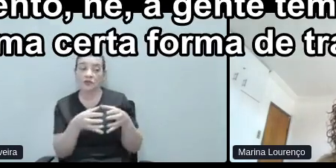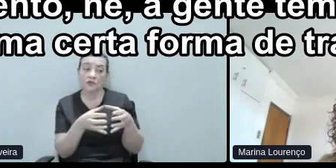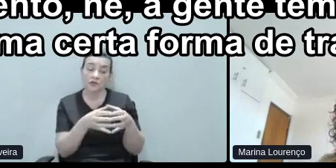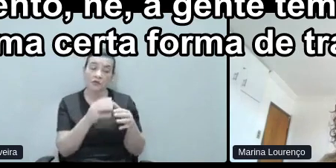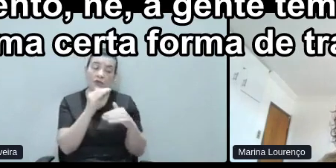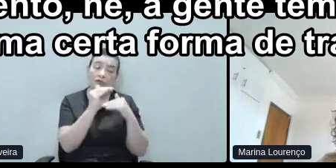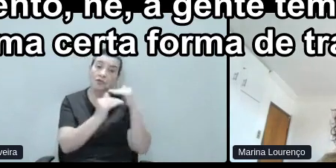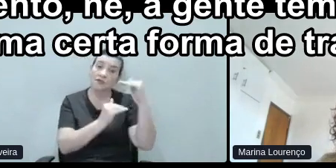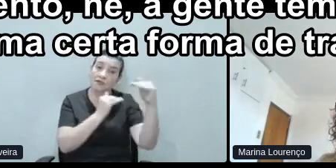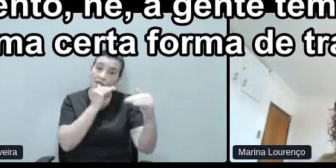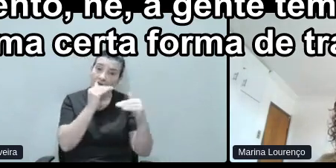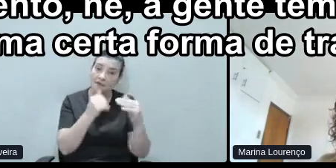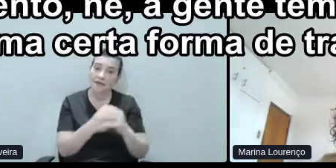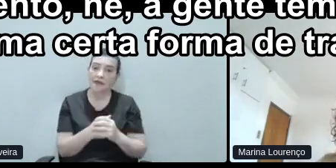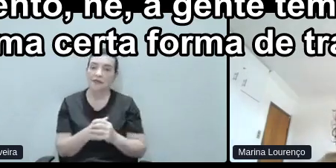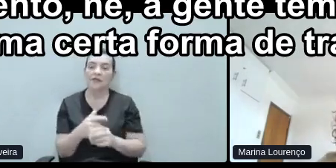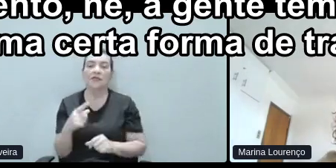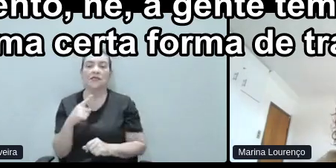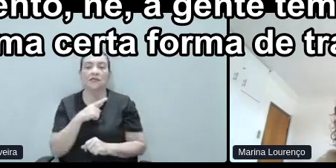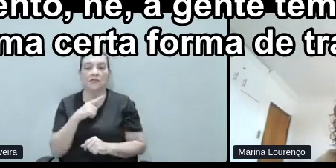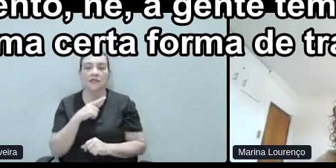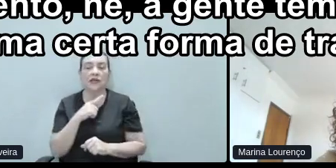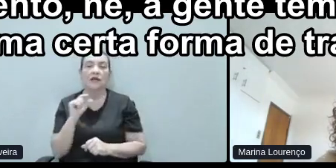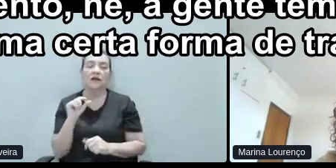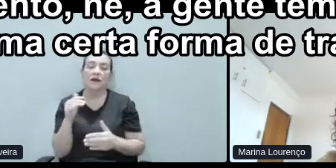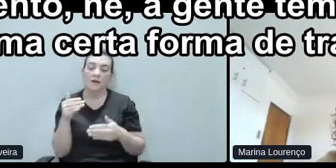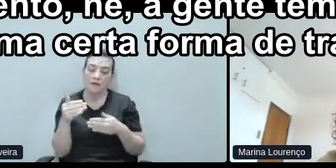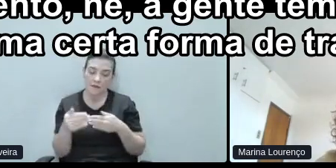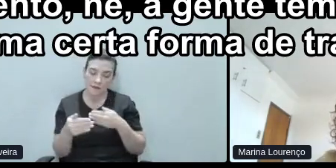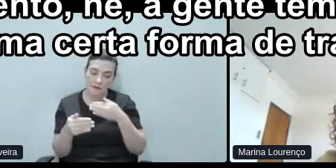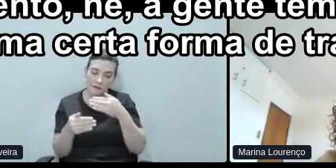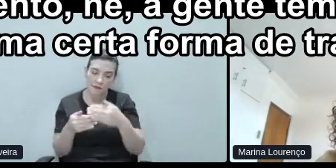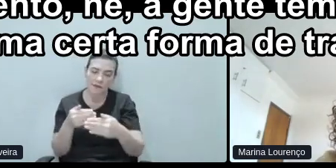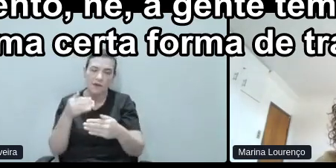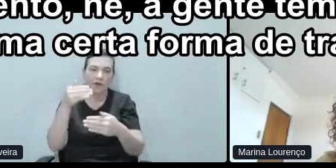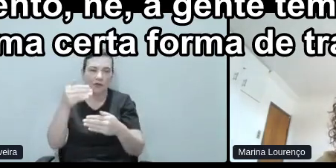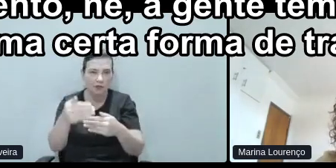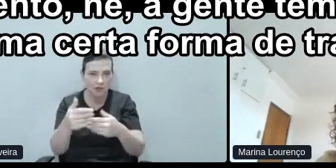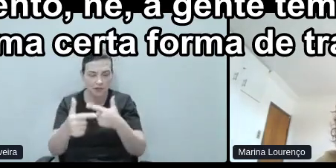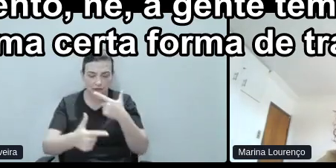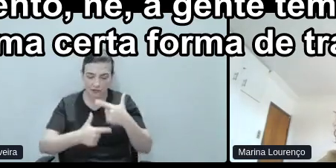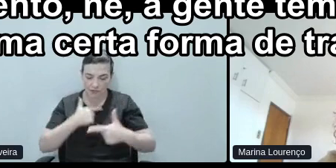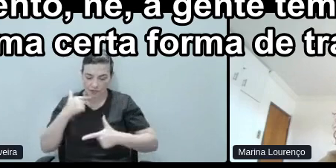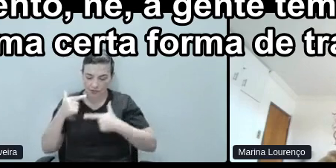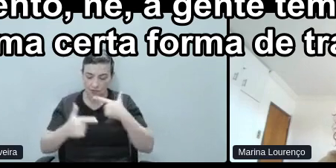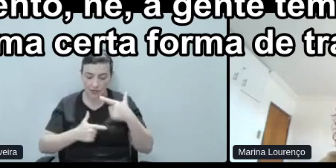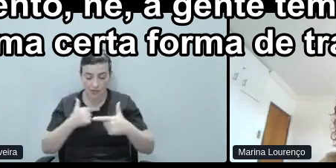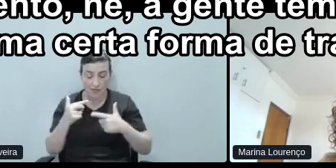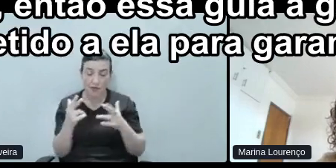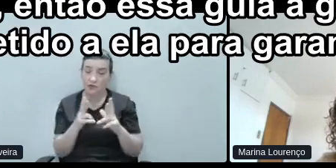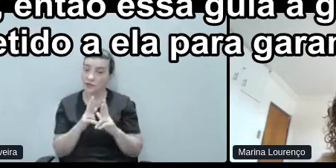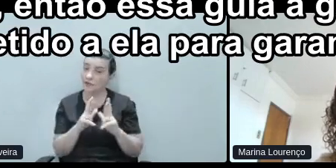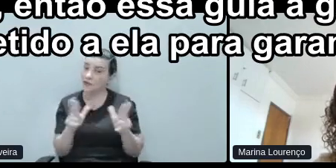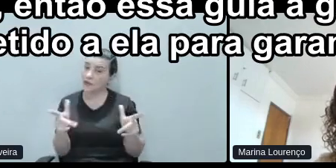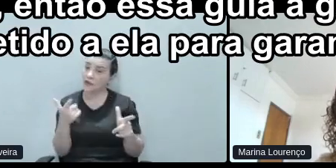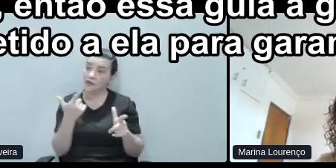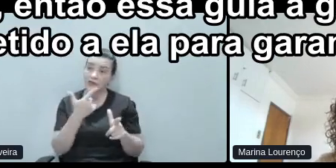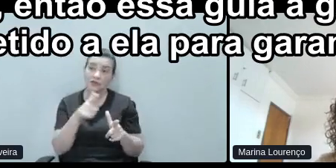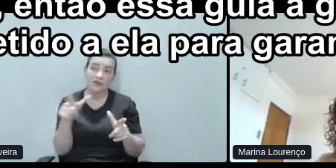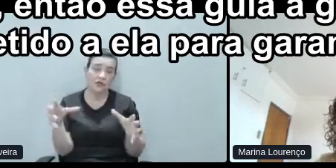né. A gente tem um certo processo, uma certa forma de trabalho diferente de outros times.